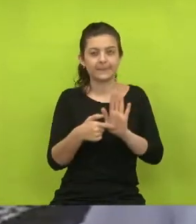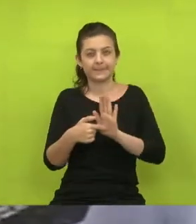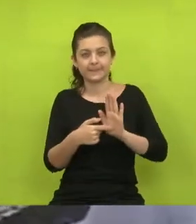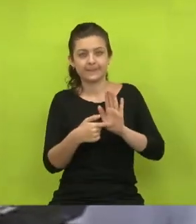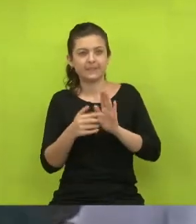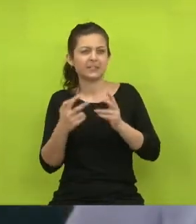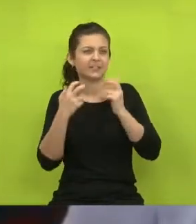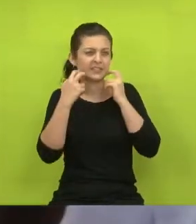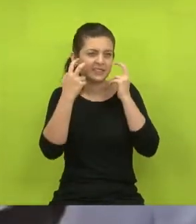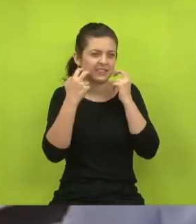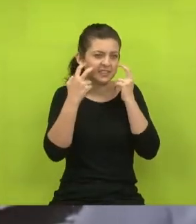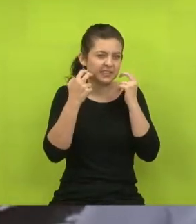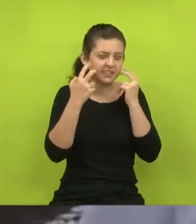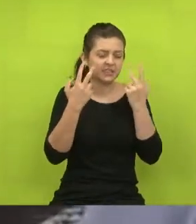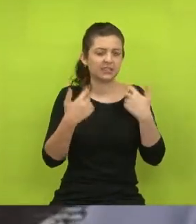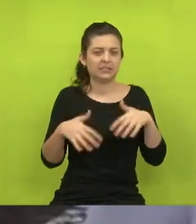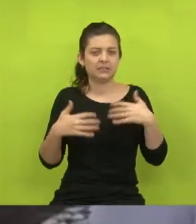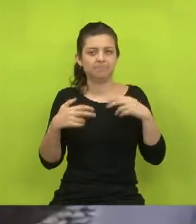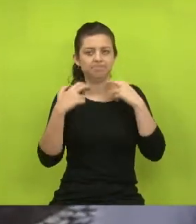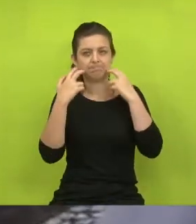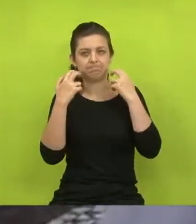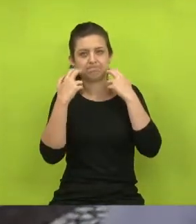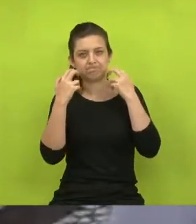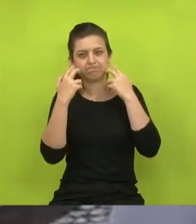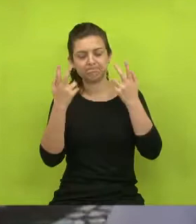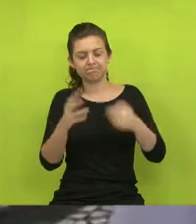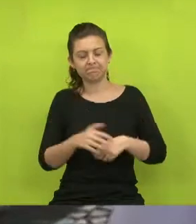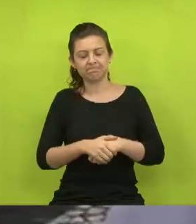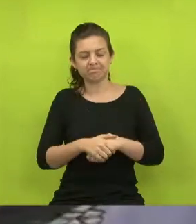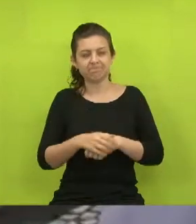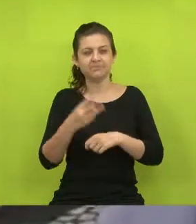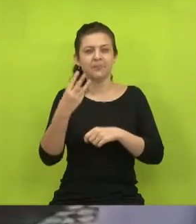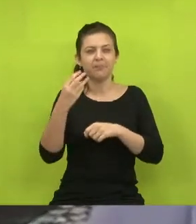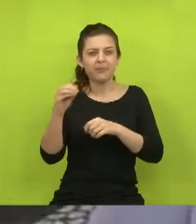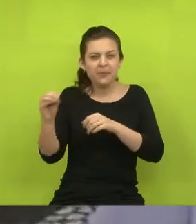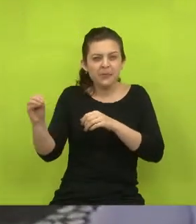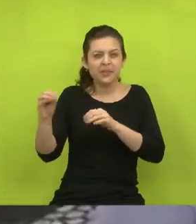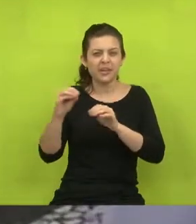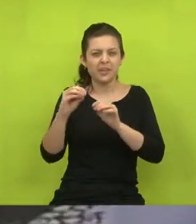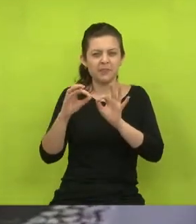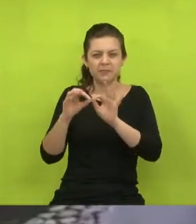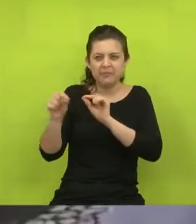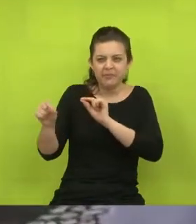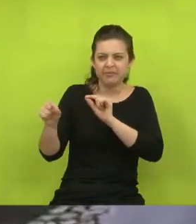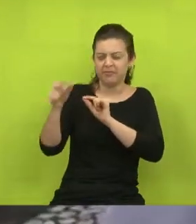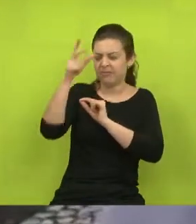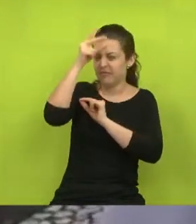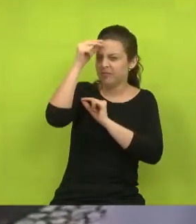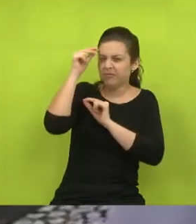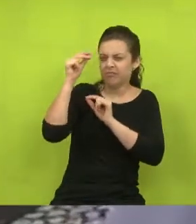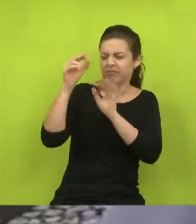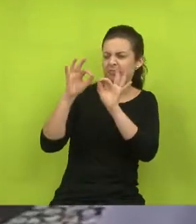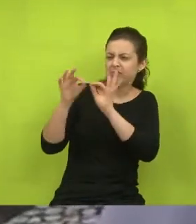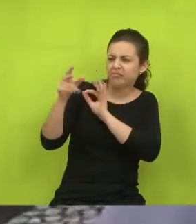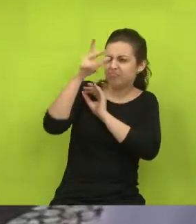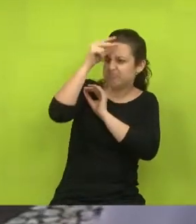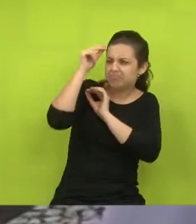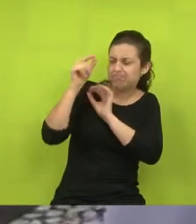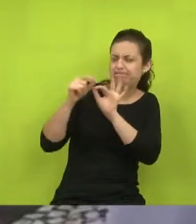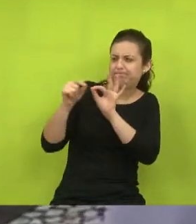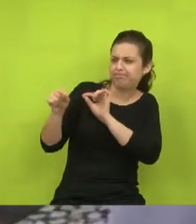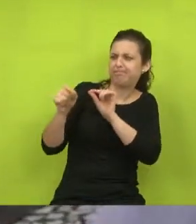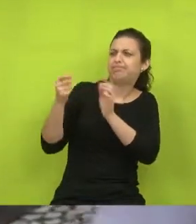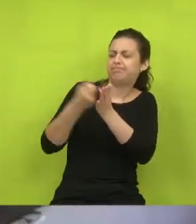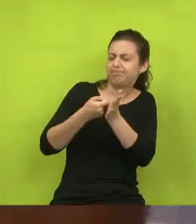aqui, porque é uma vergonha. É uma vergonha. A 300 metros do gabinete do prefeito. Eu vou continuar